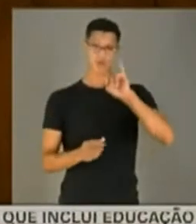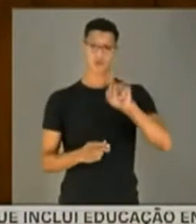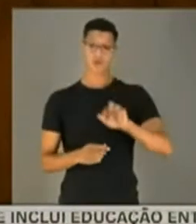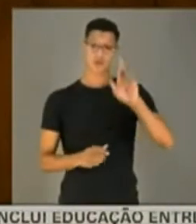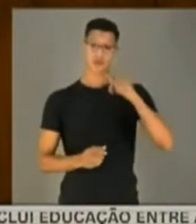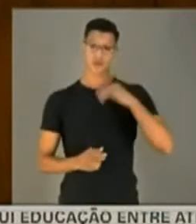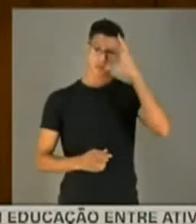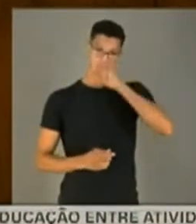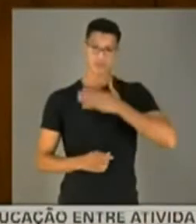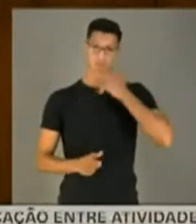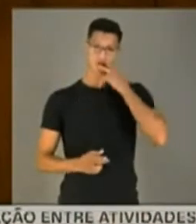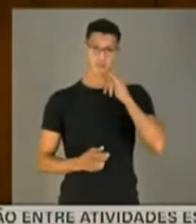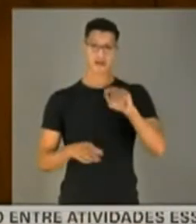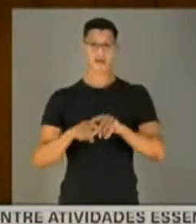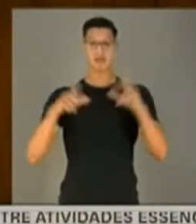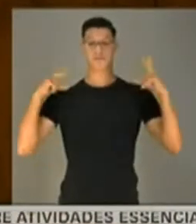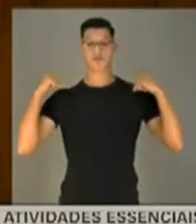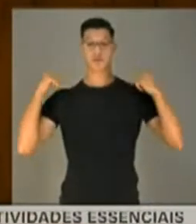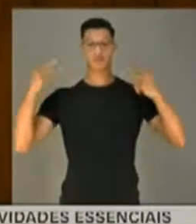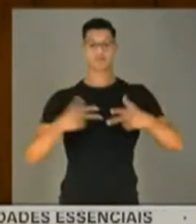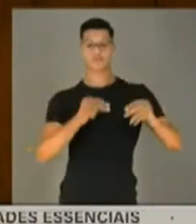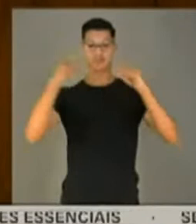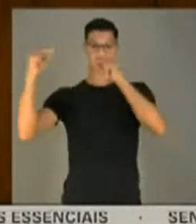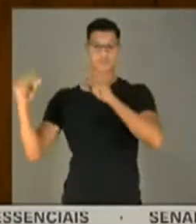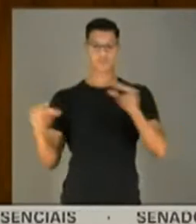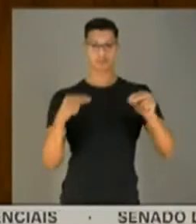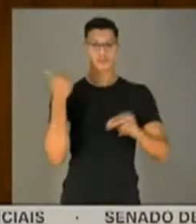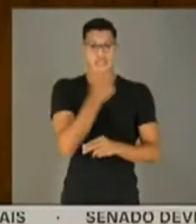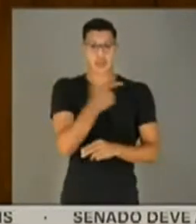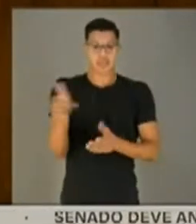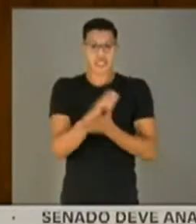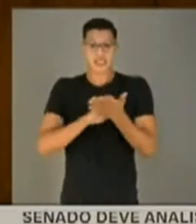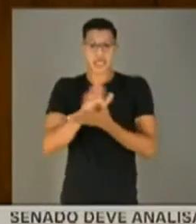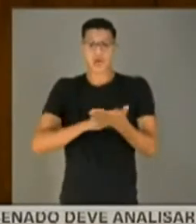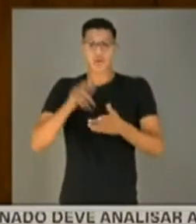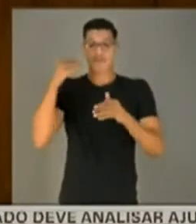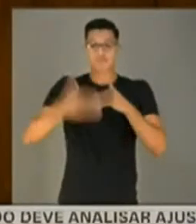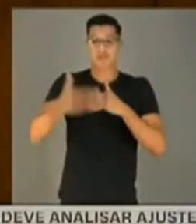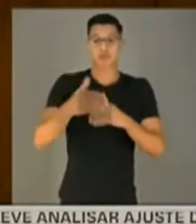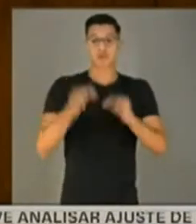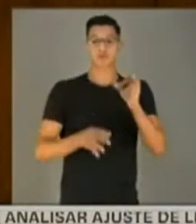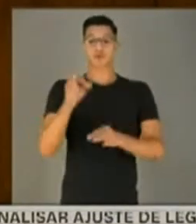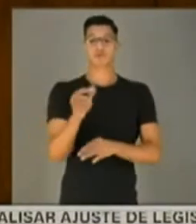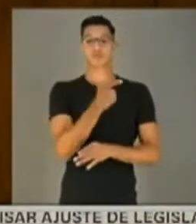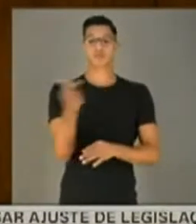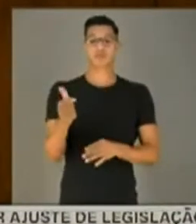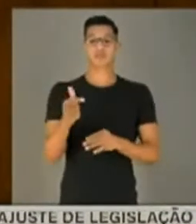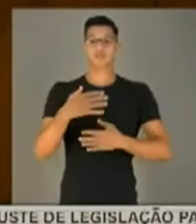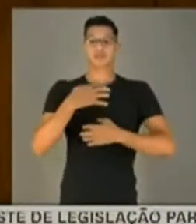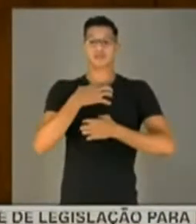aprendi com meu pai, que também era motorista de ônibus, que não tem nenhum ordenamento jurídico que não seja